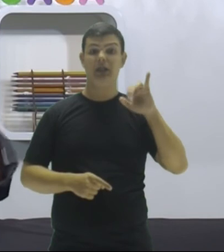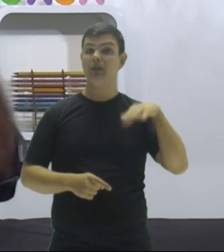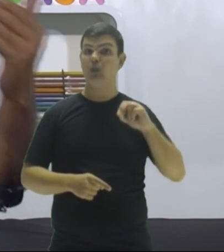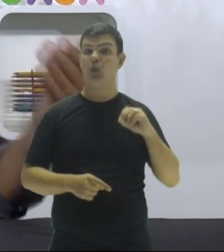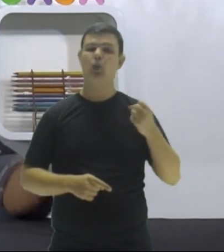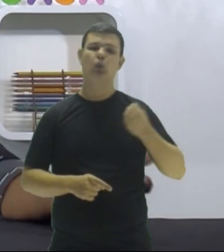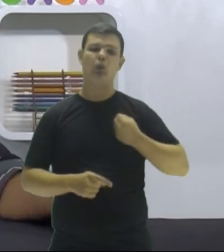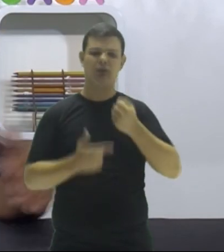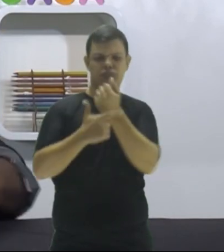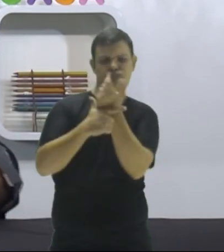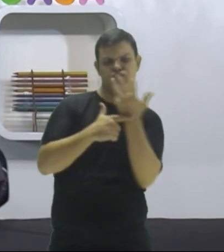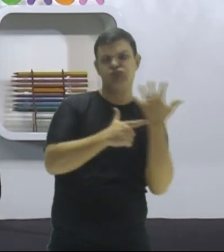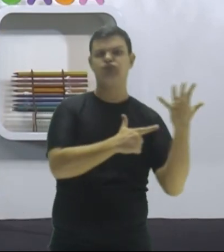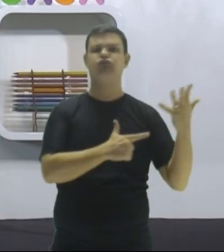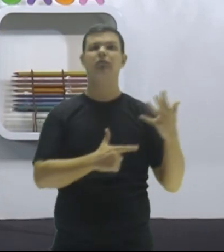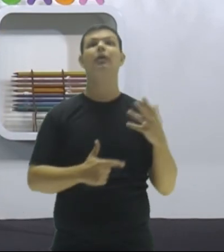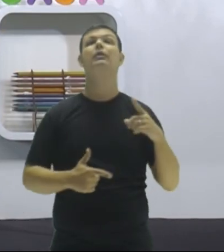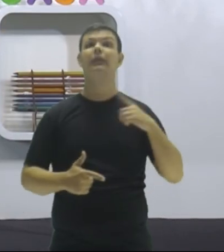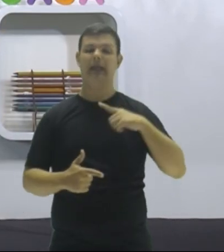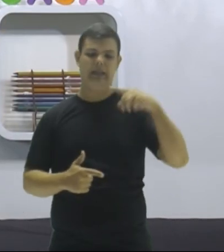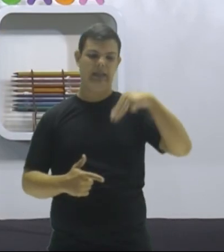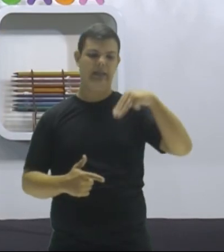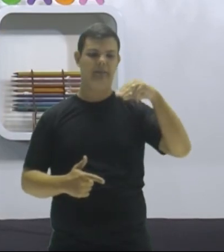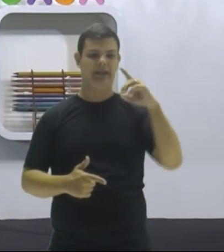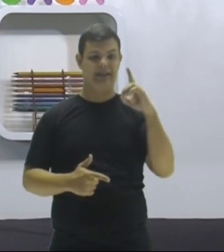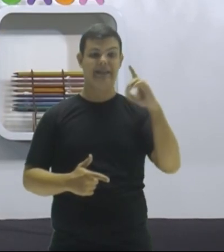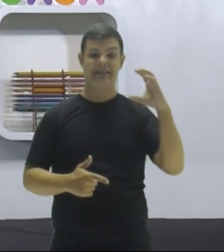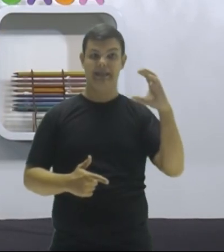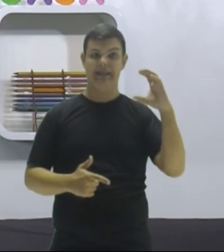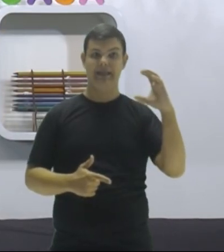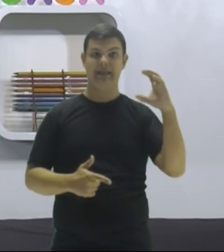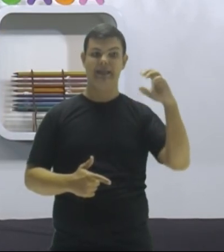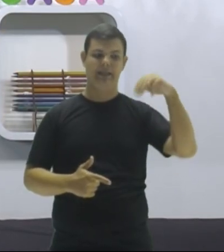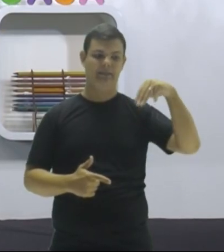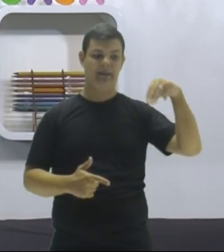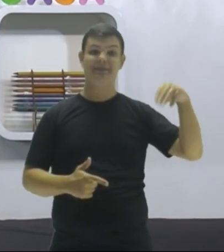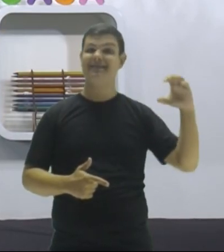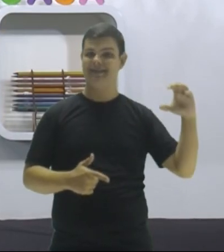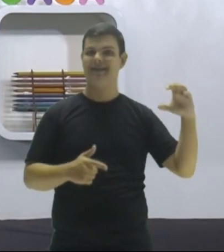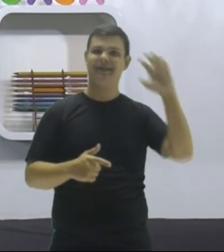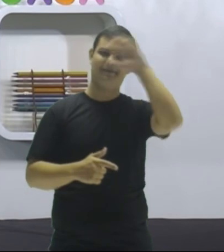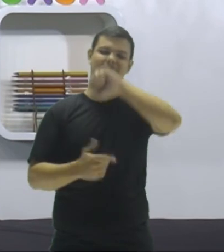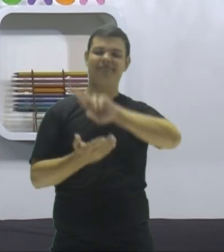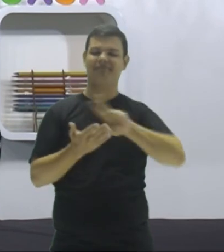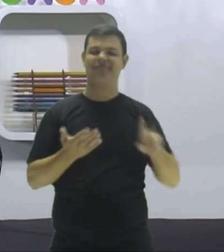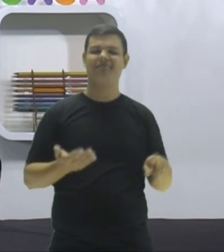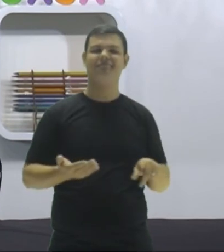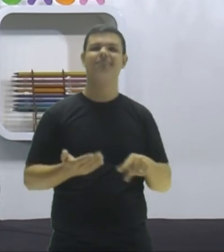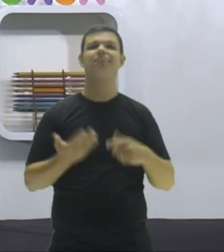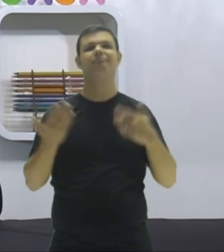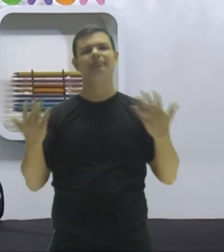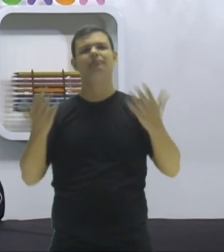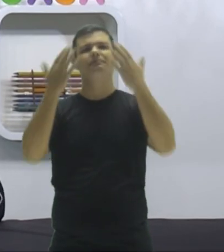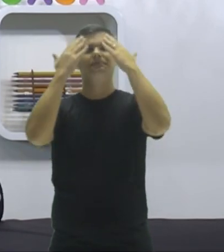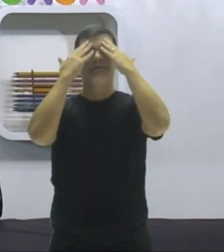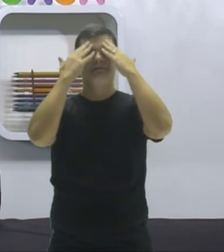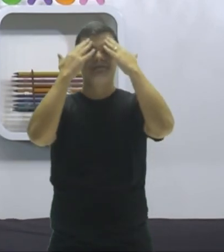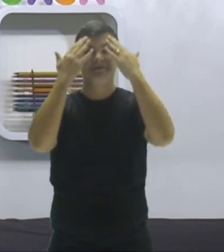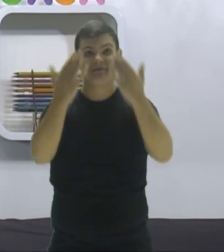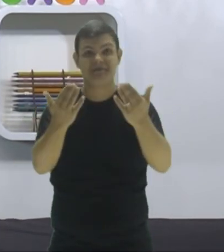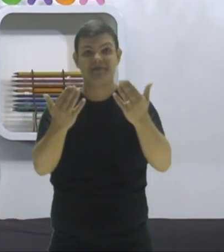trabalhamos MDC, trabalhamos MMC, o menor múltiplo comum, tá ok? Então, galera, muito obrigado.